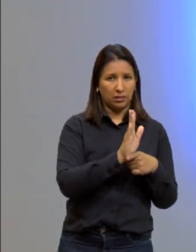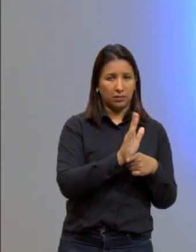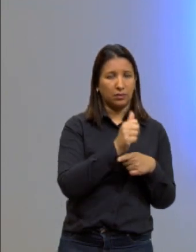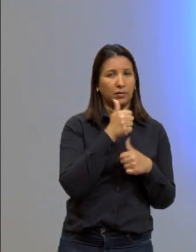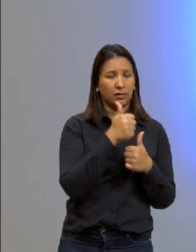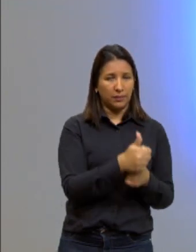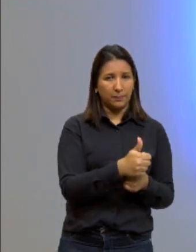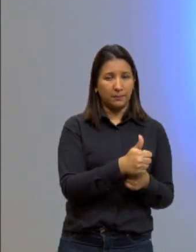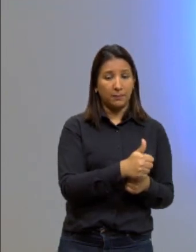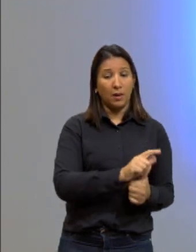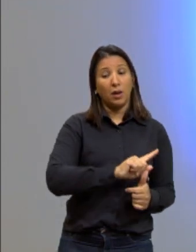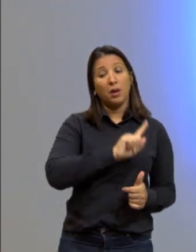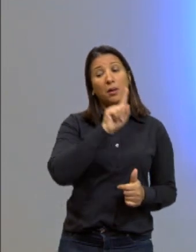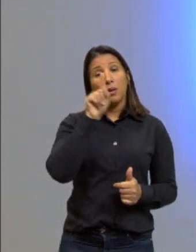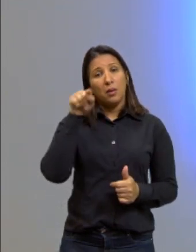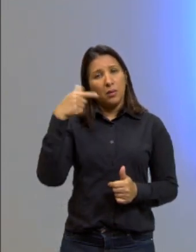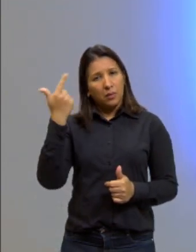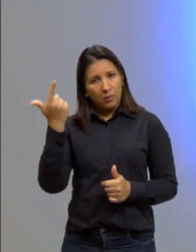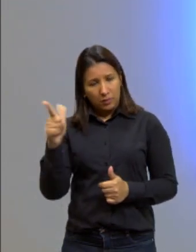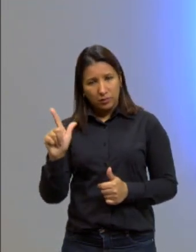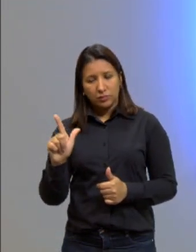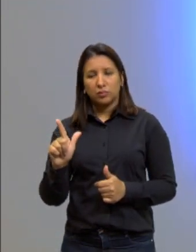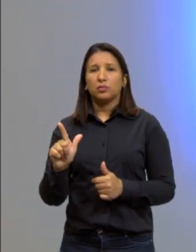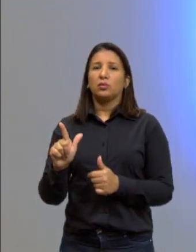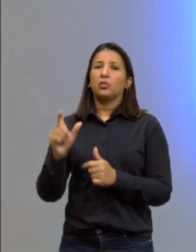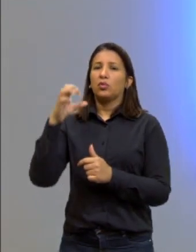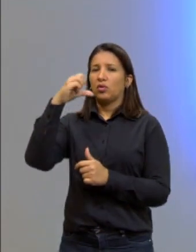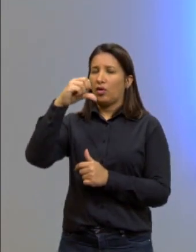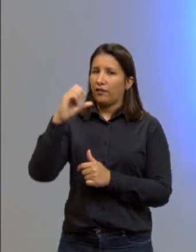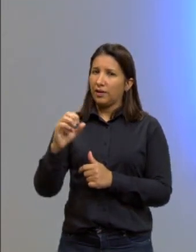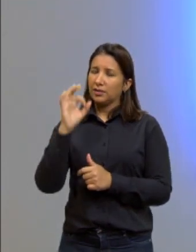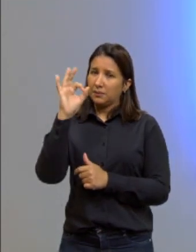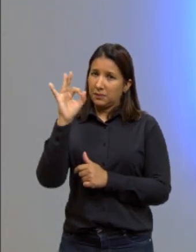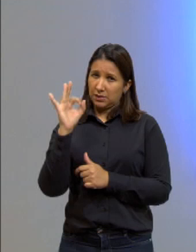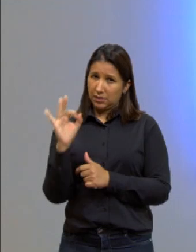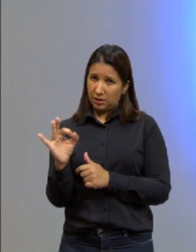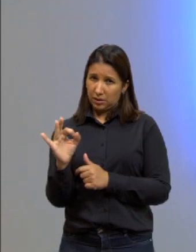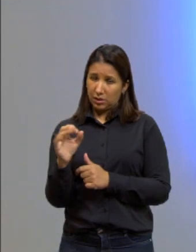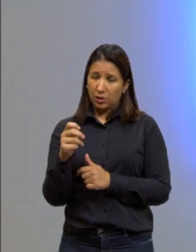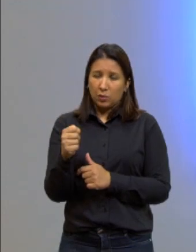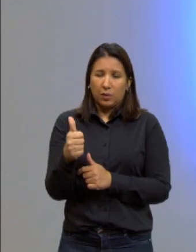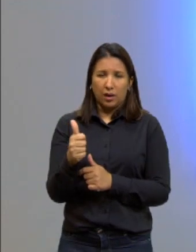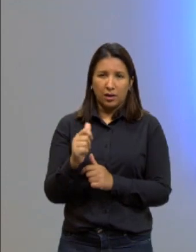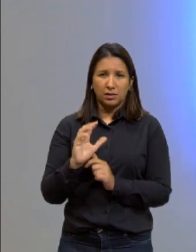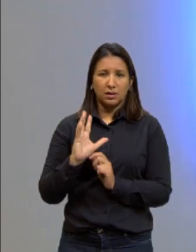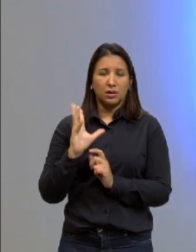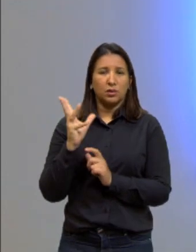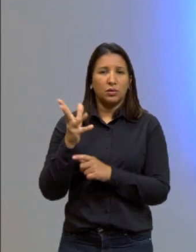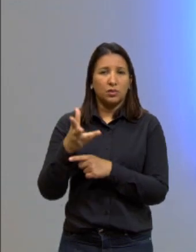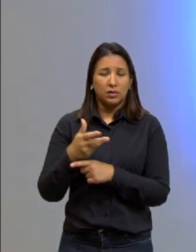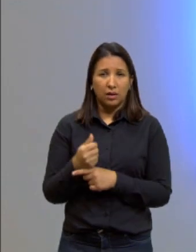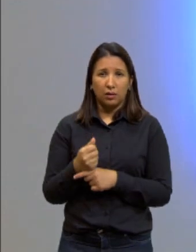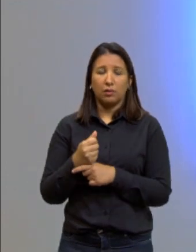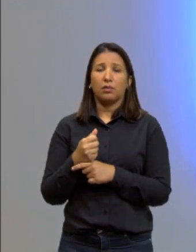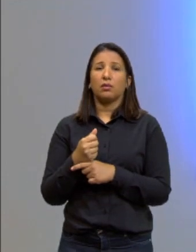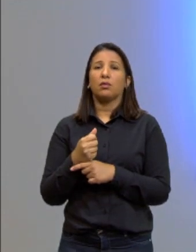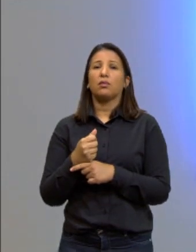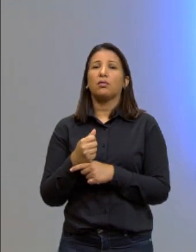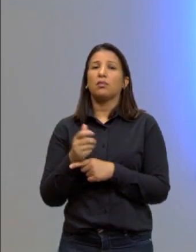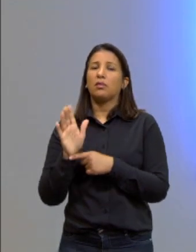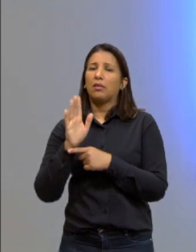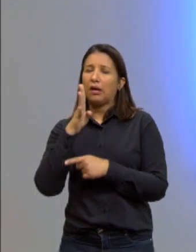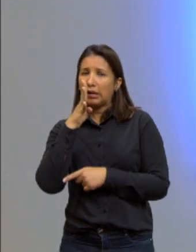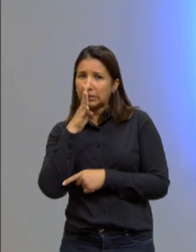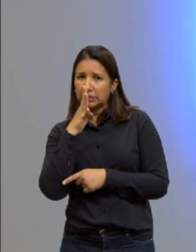Tá? Por outro lado, 90% ou quase a totalidade assiste